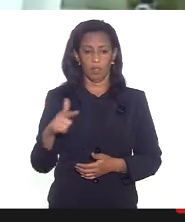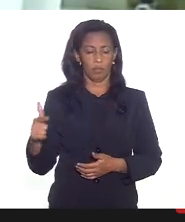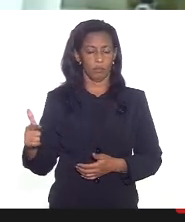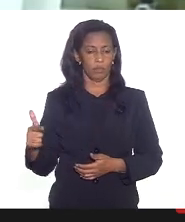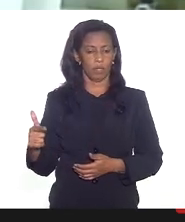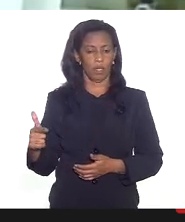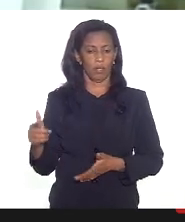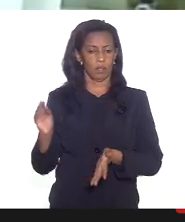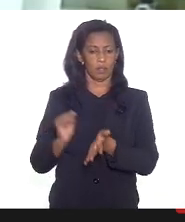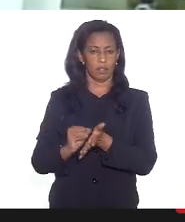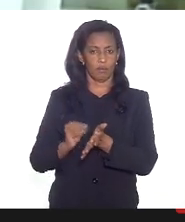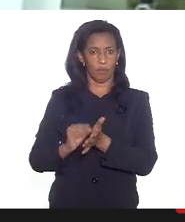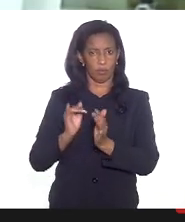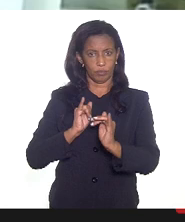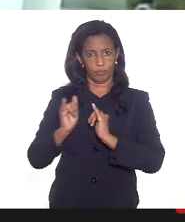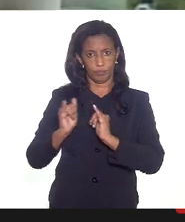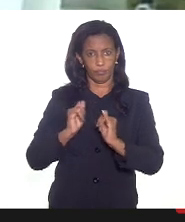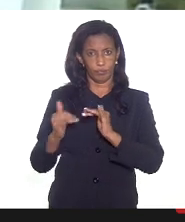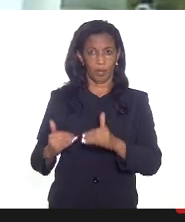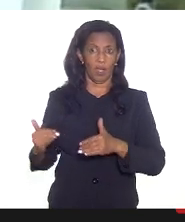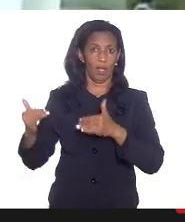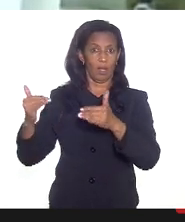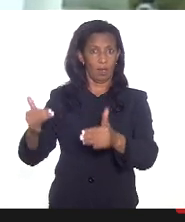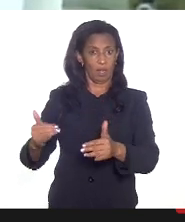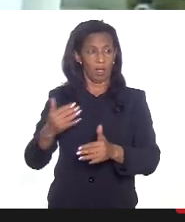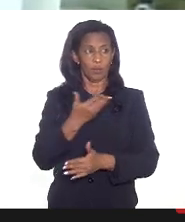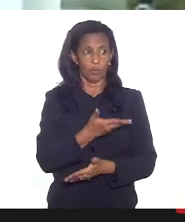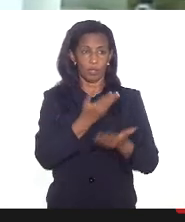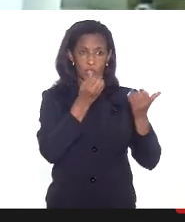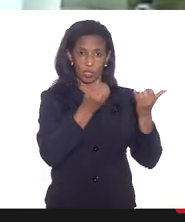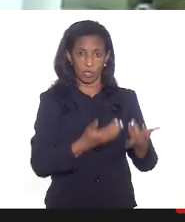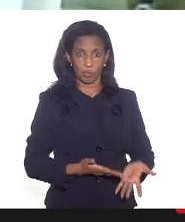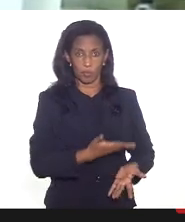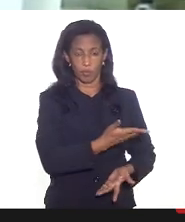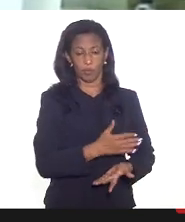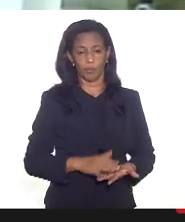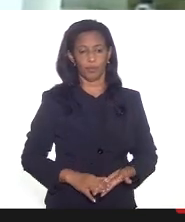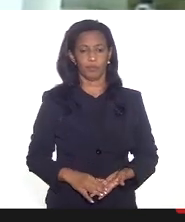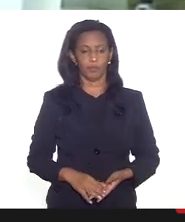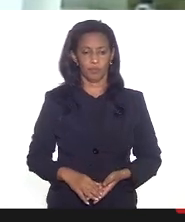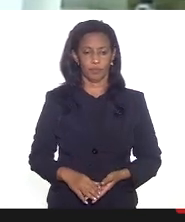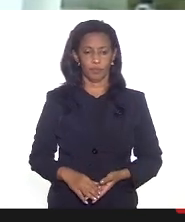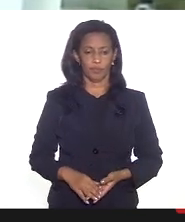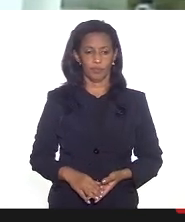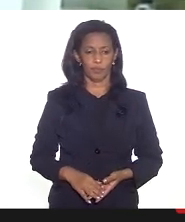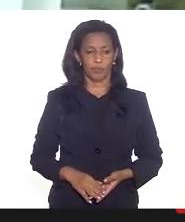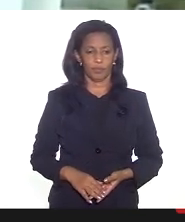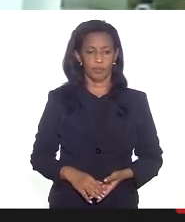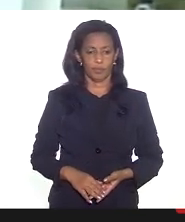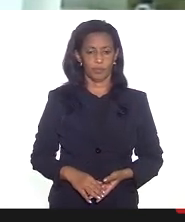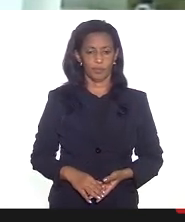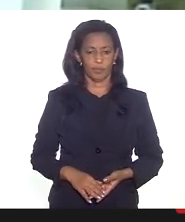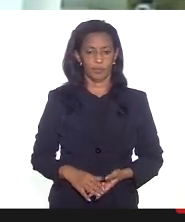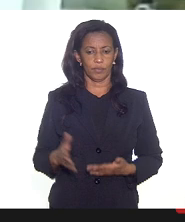descompasso além do que a Monique acabou de comentar que ainda tem essas